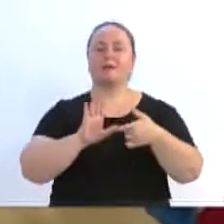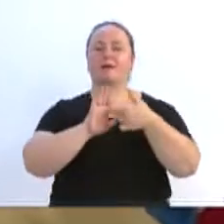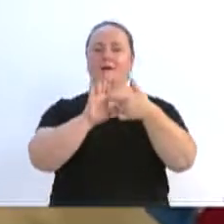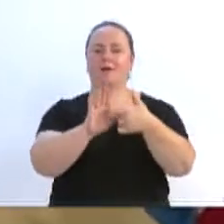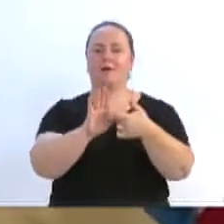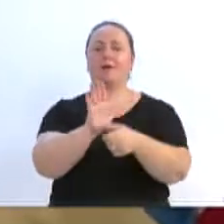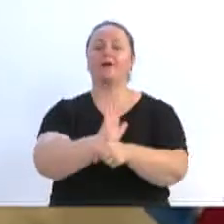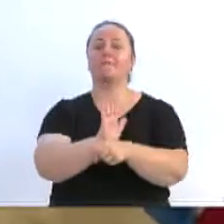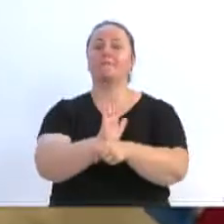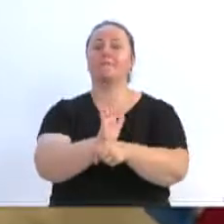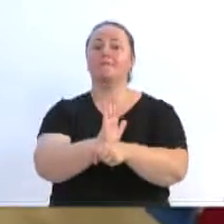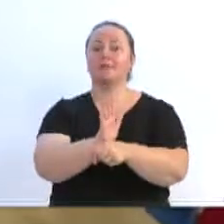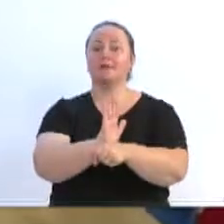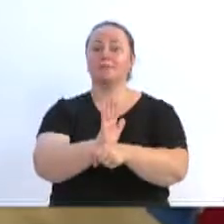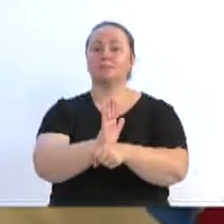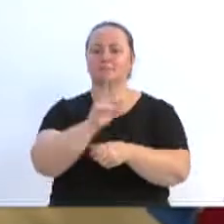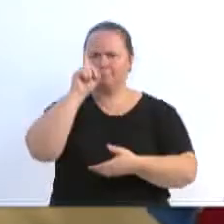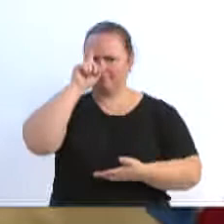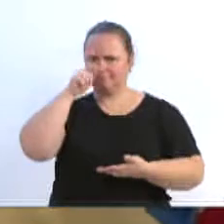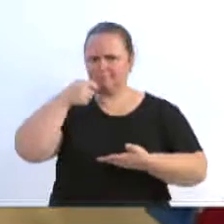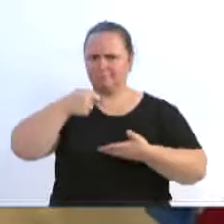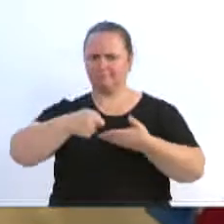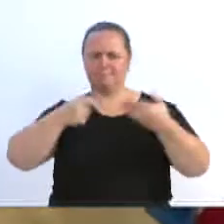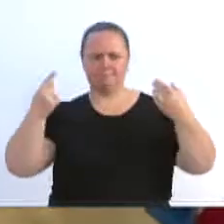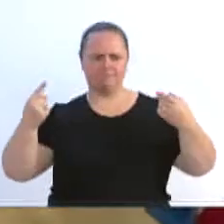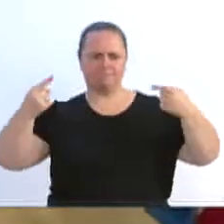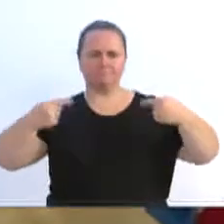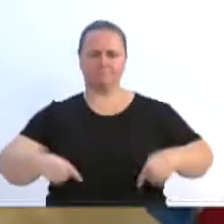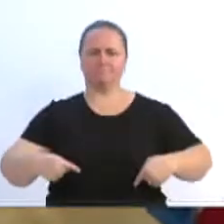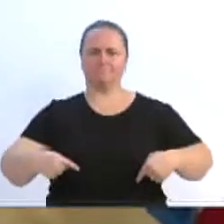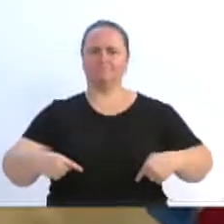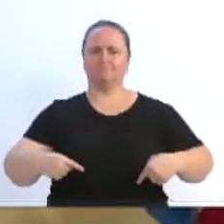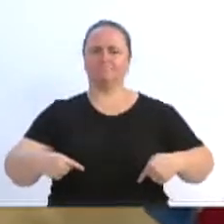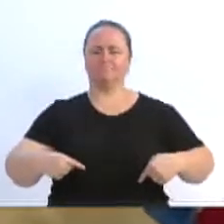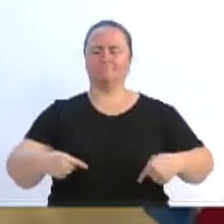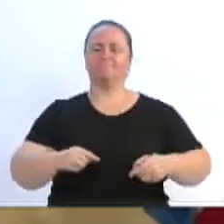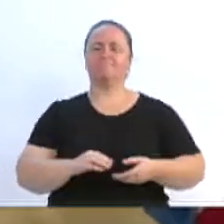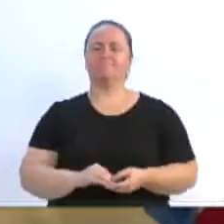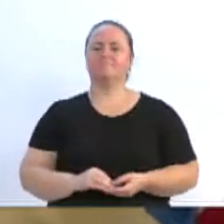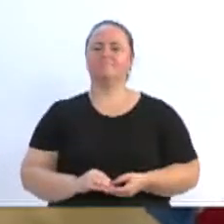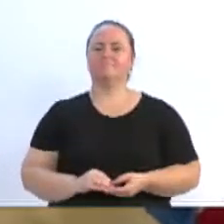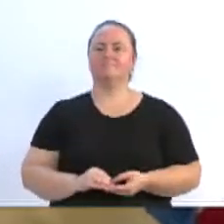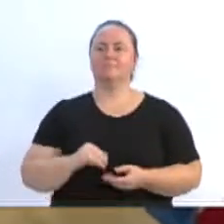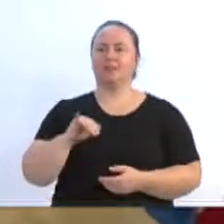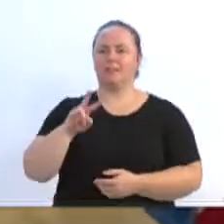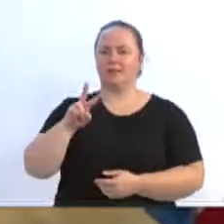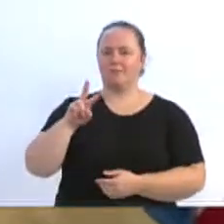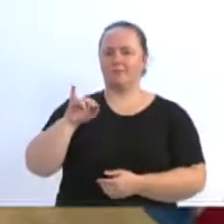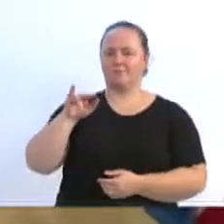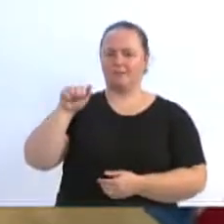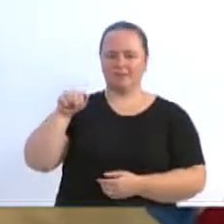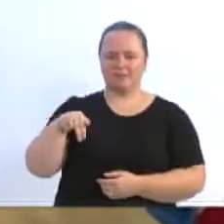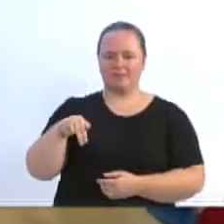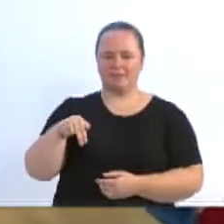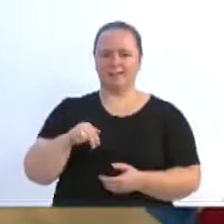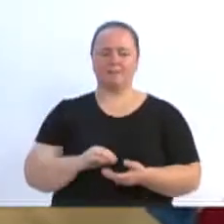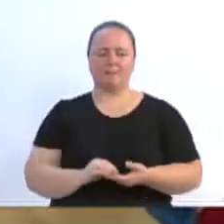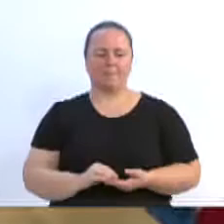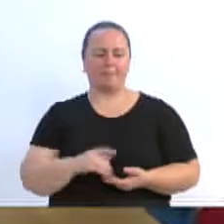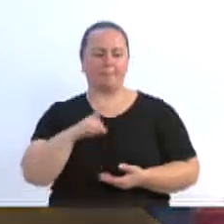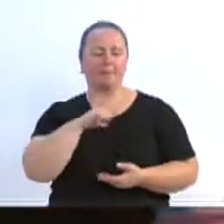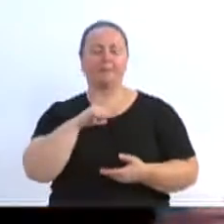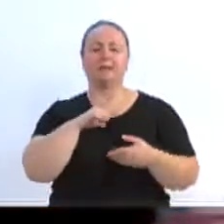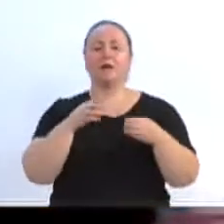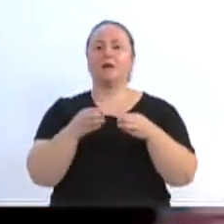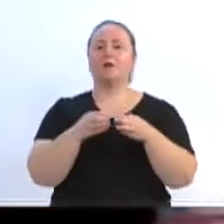videozinho, a decisão do campeonato da Escolinha da Vila Societe, meu amigo Ivo, minha amiga Marcinha, a categoria sub